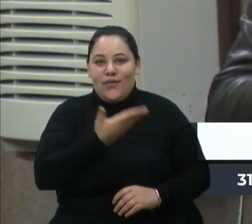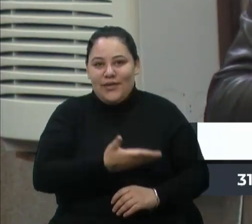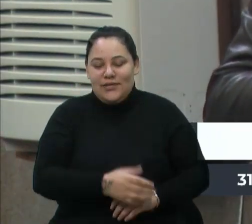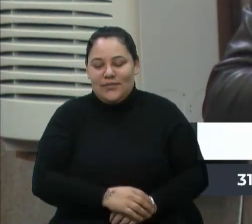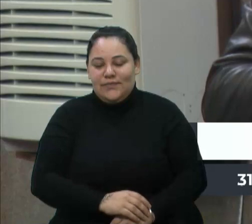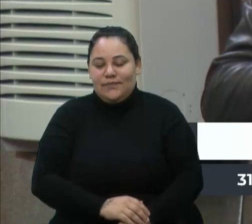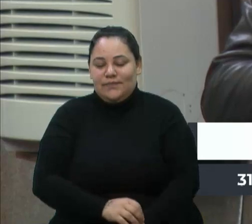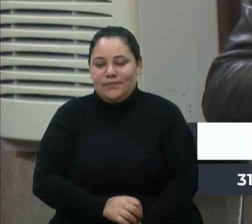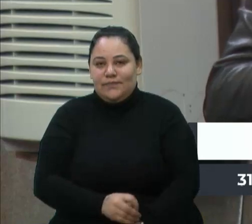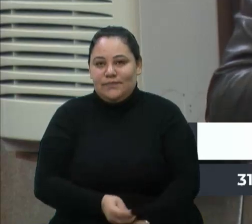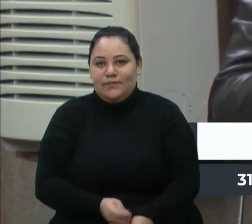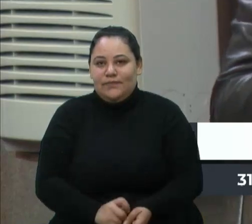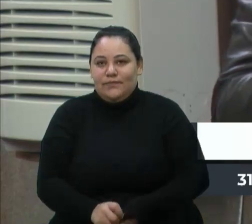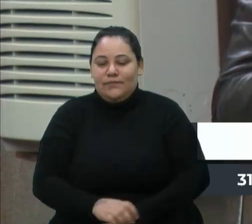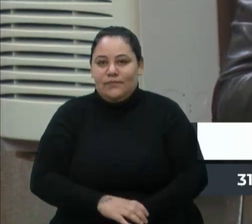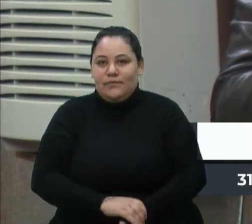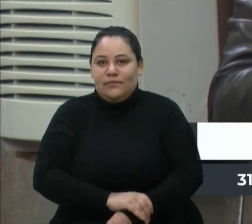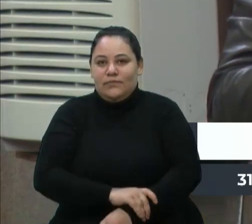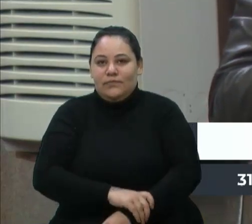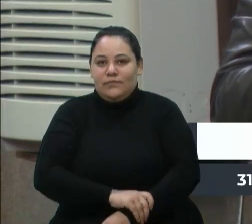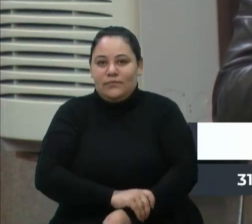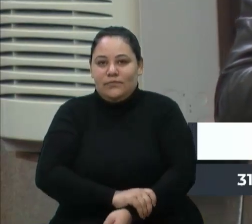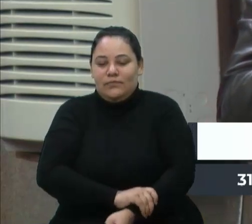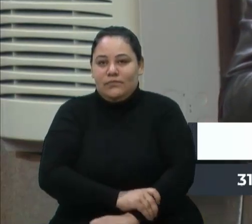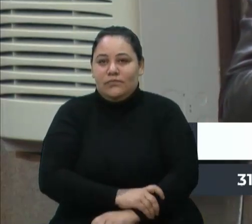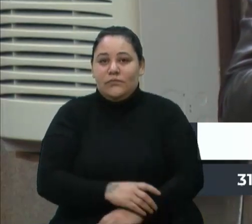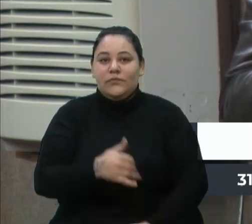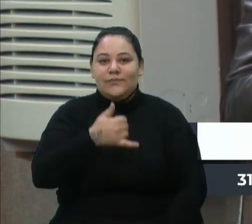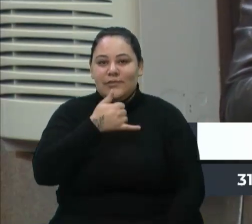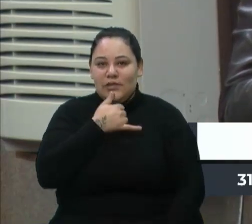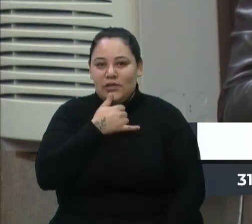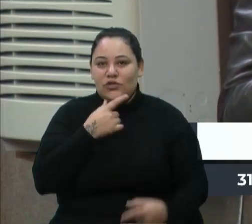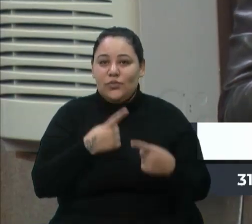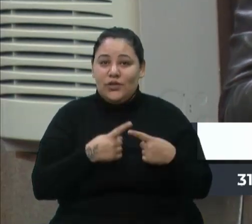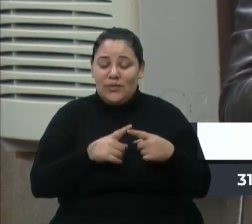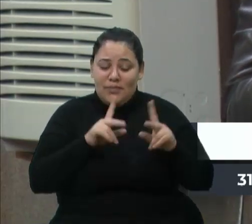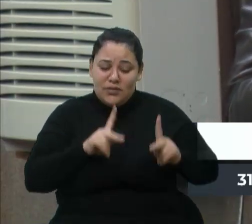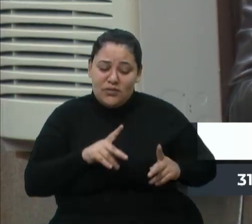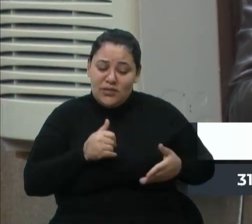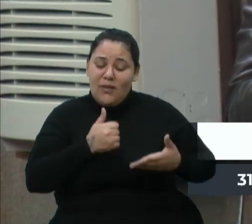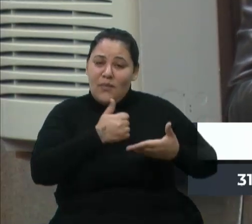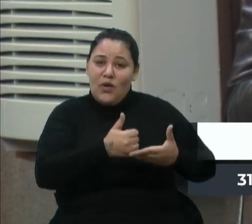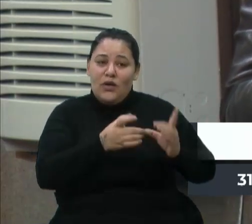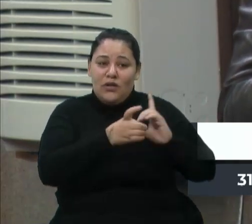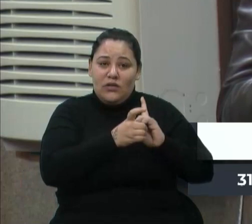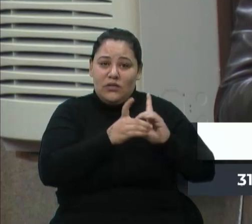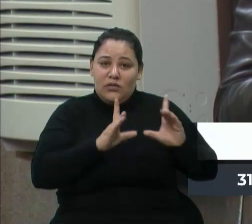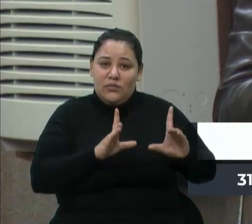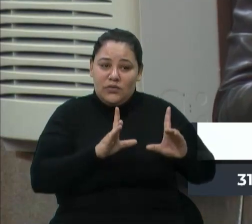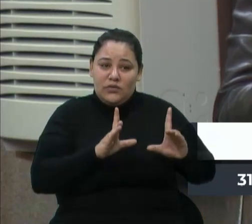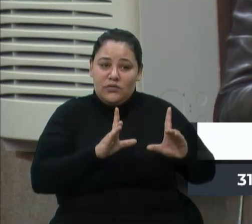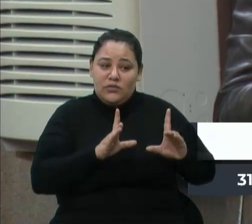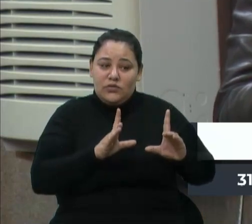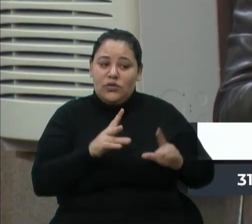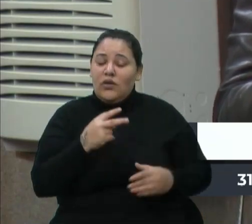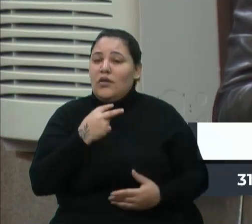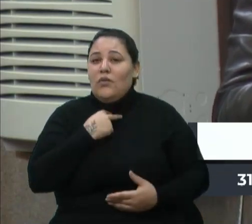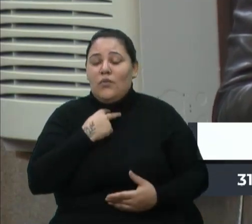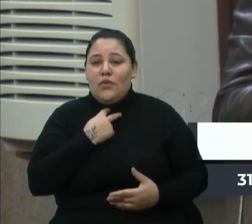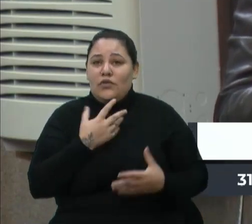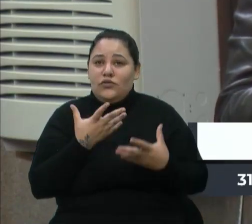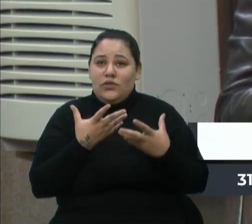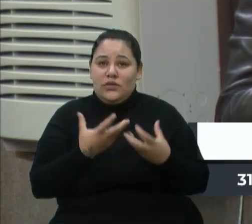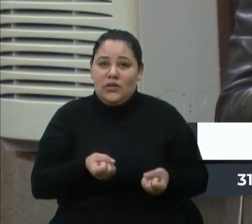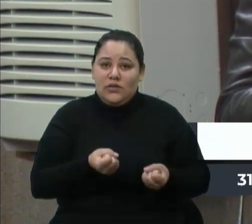E a gente lamenta porque, defensores da democracia, a gente não pode compactuar com